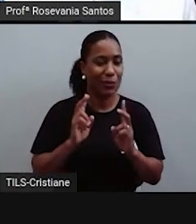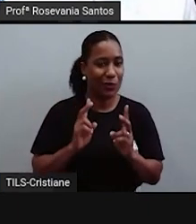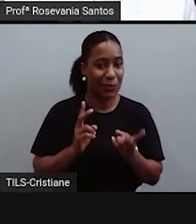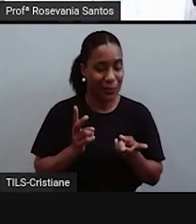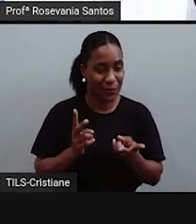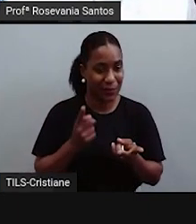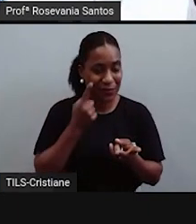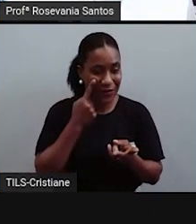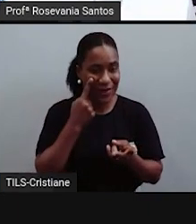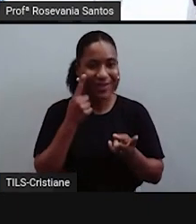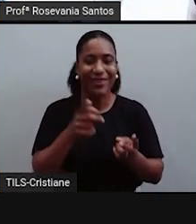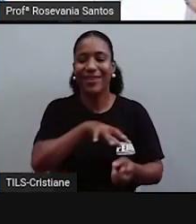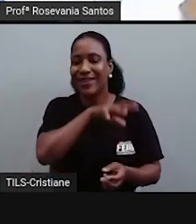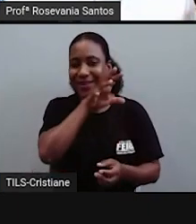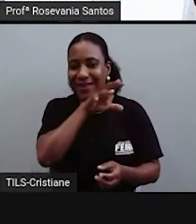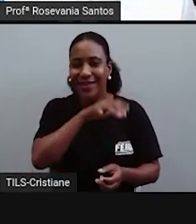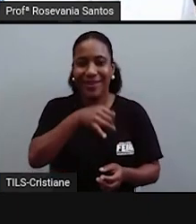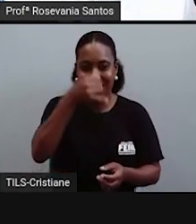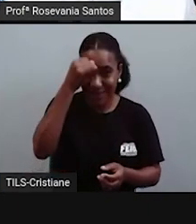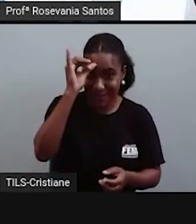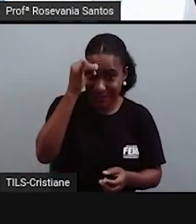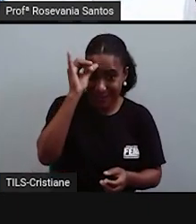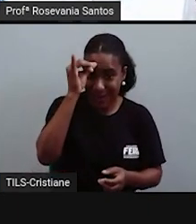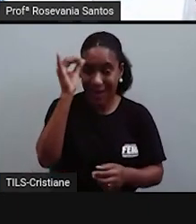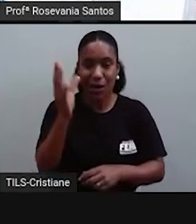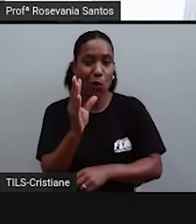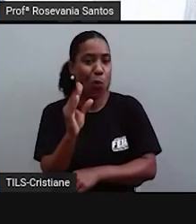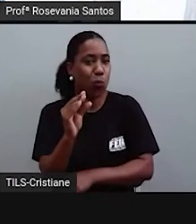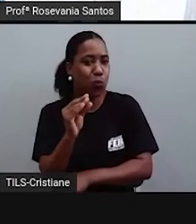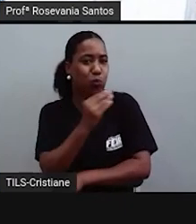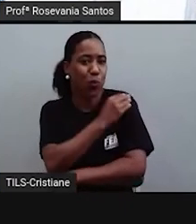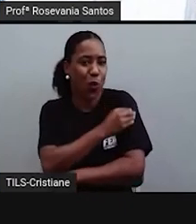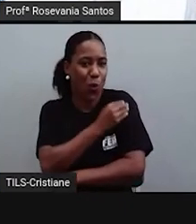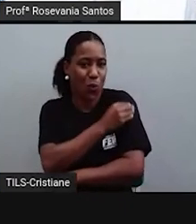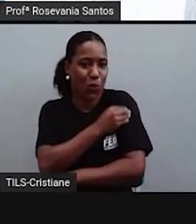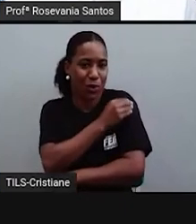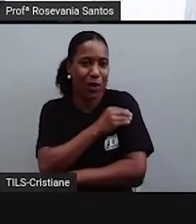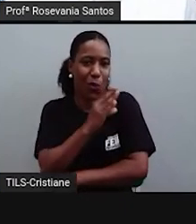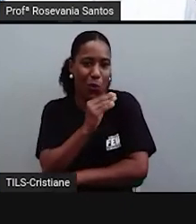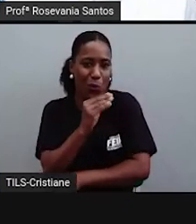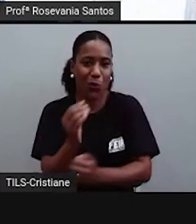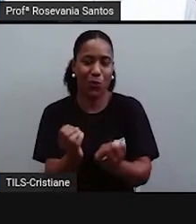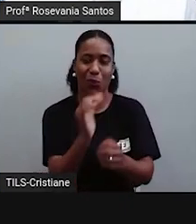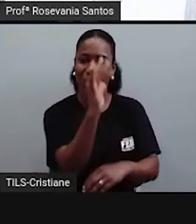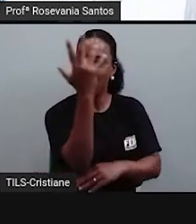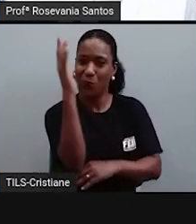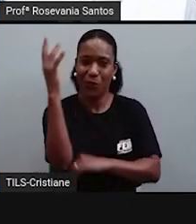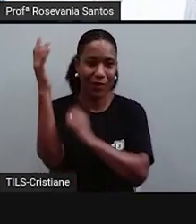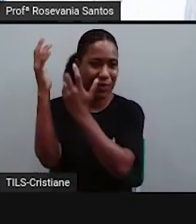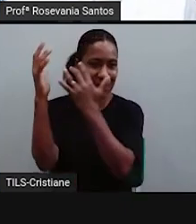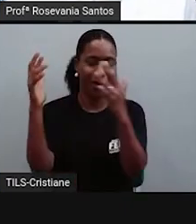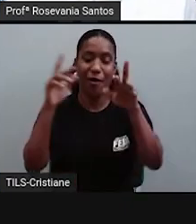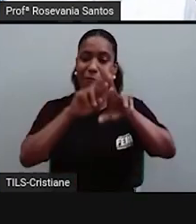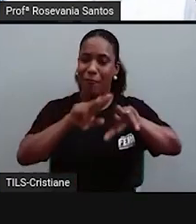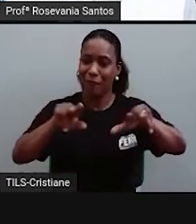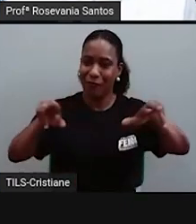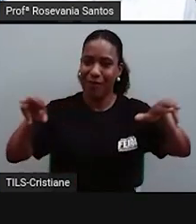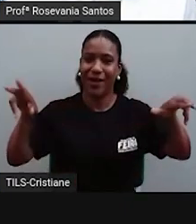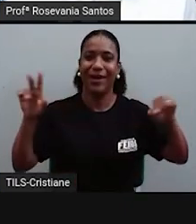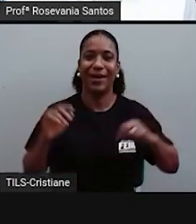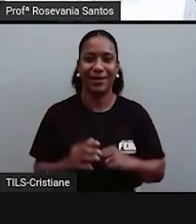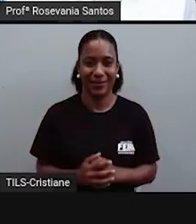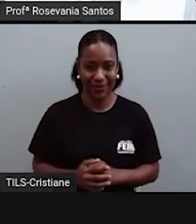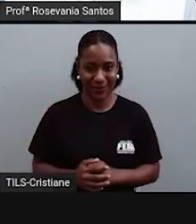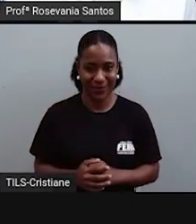a criação de gado. O antigo algodão. Uma série de coisas. E houve, também, o aumento da população, né? Do Nordeste e do